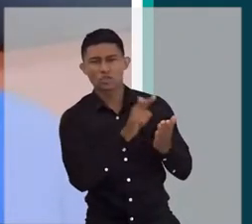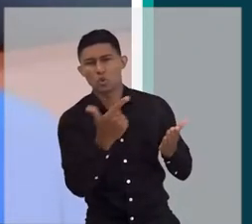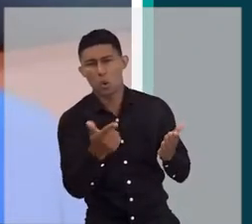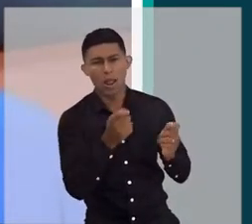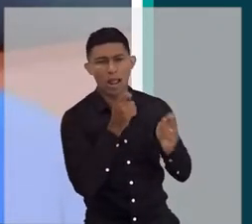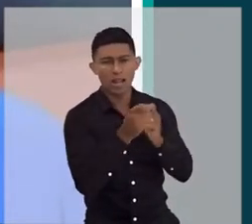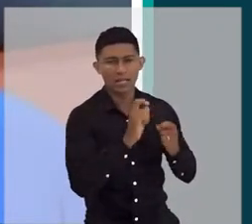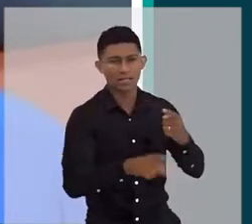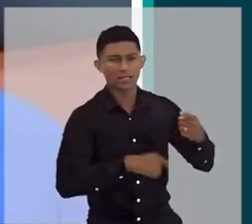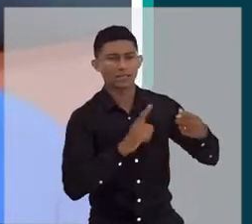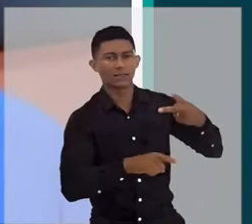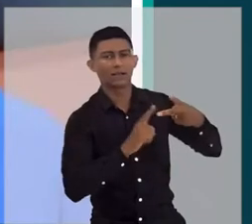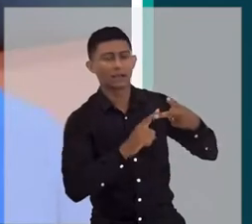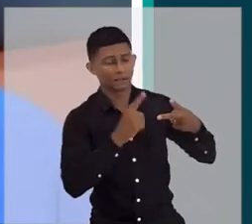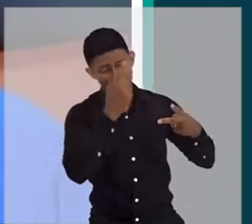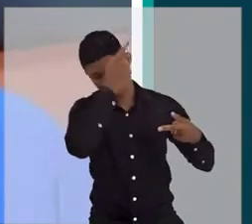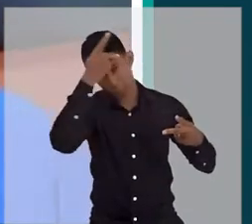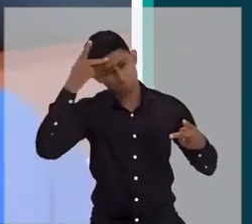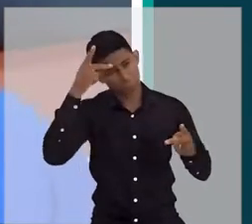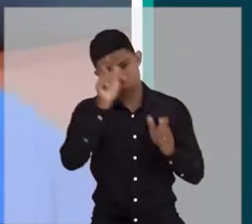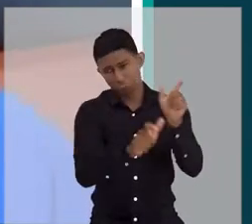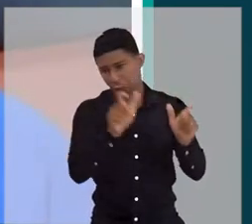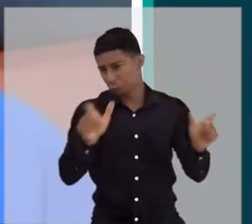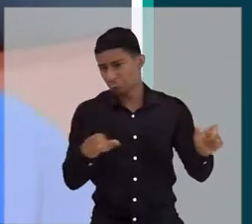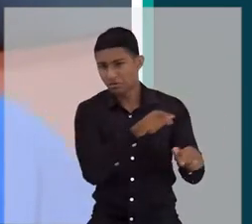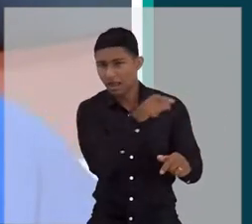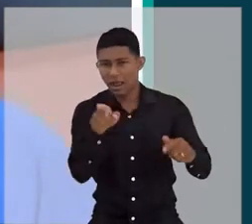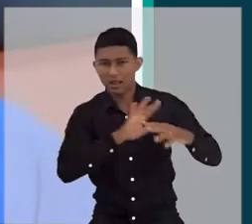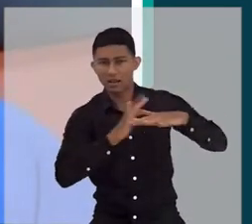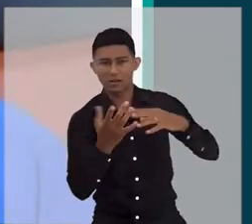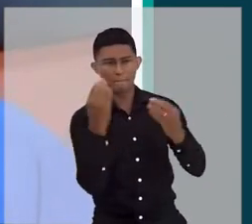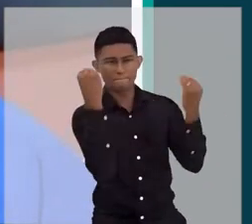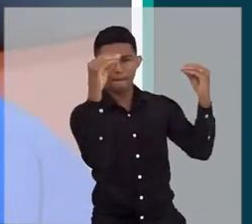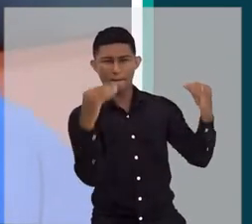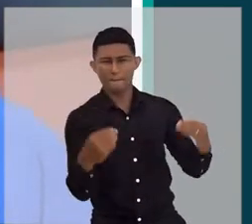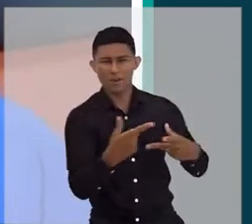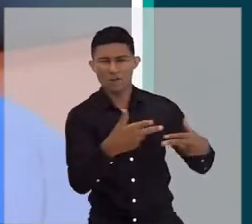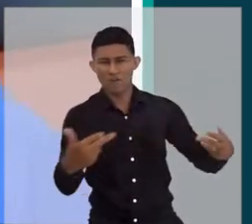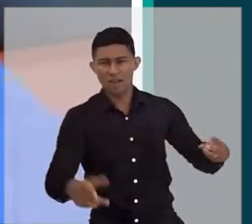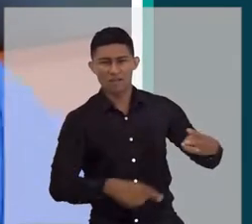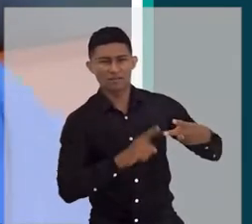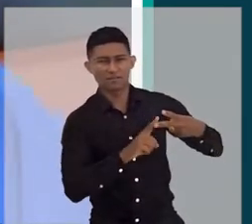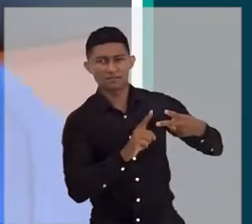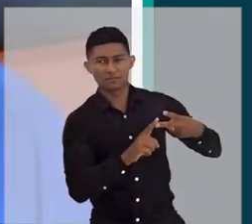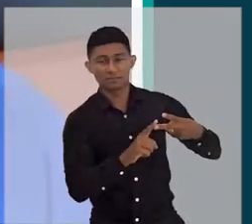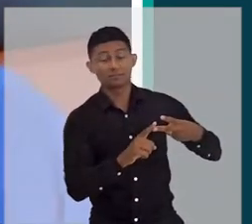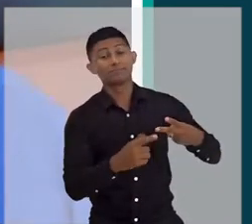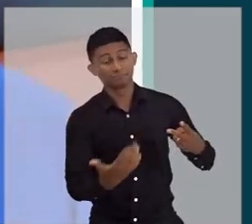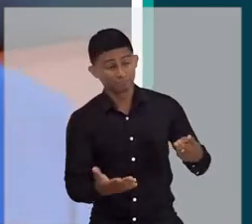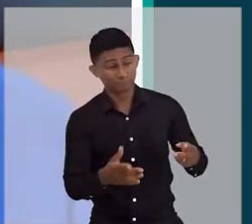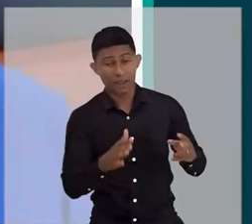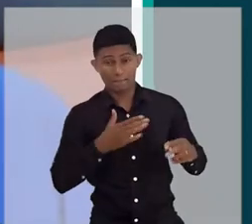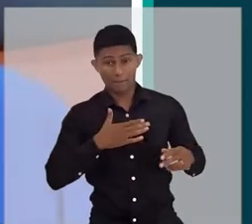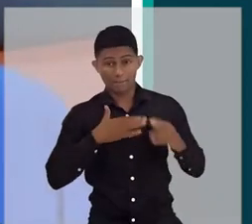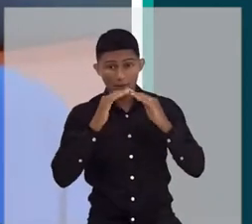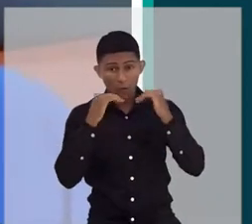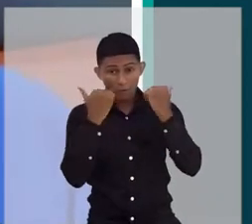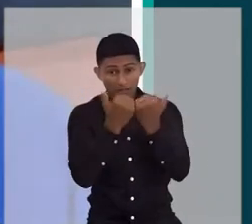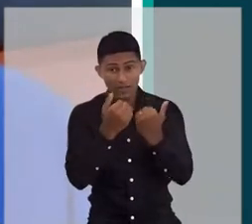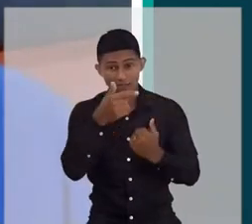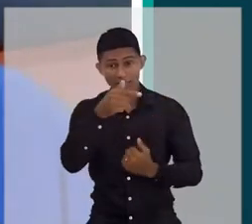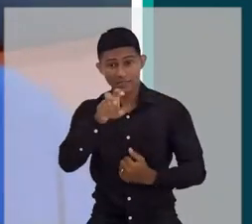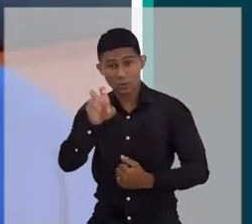jornalistas, formadores de opinião, criadores de conteúdo, pessoas, a minha comunidade de